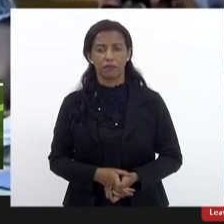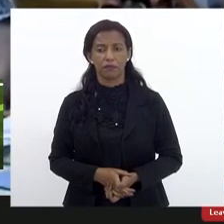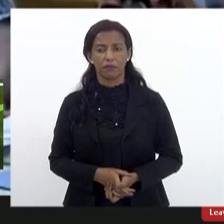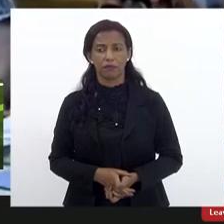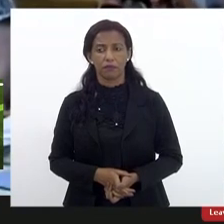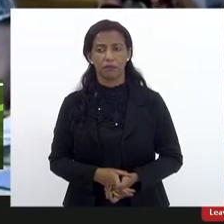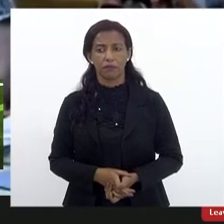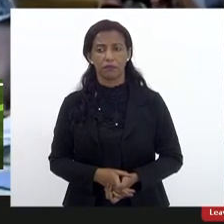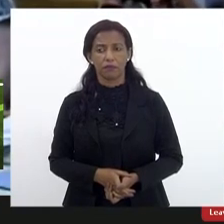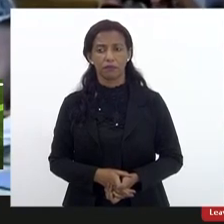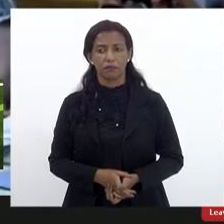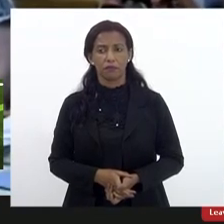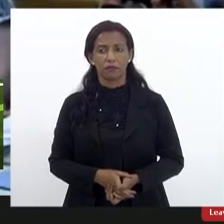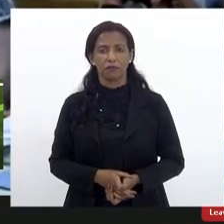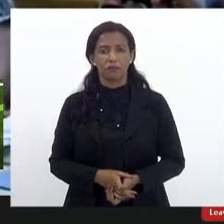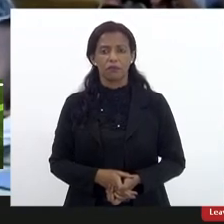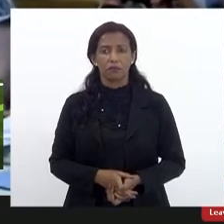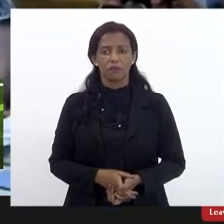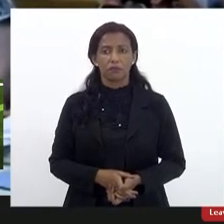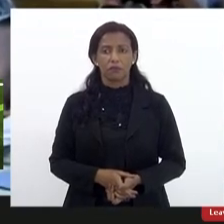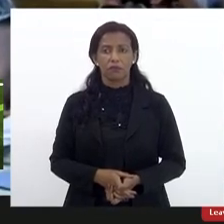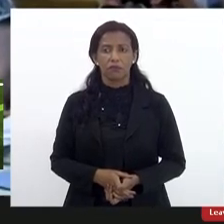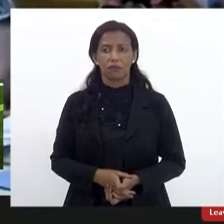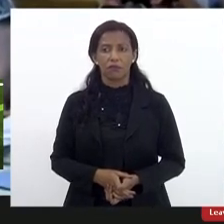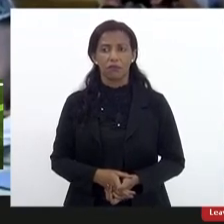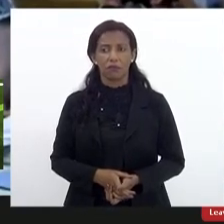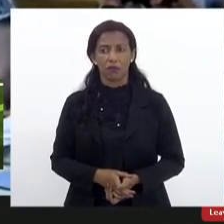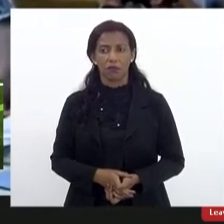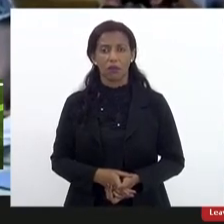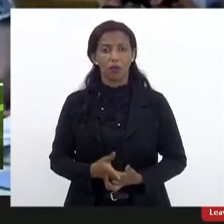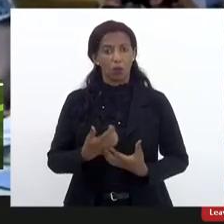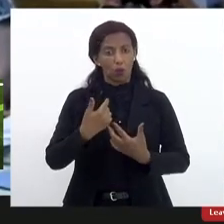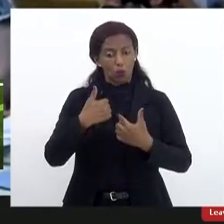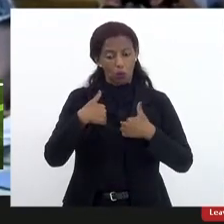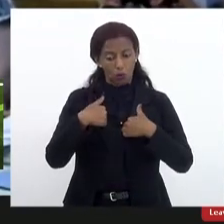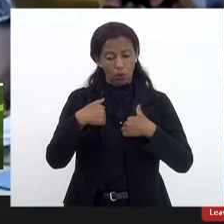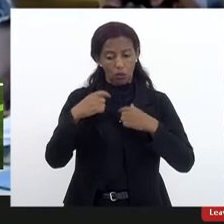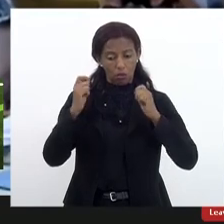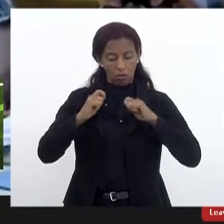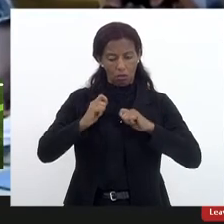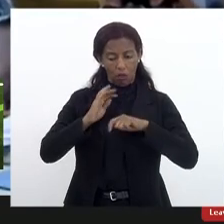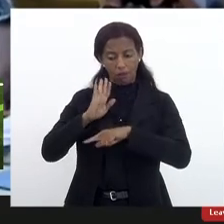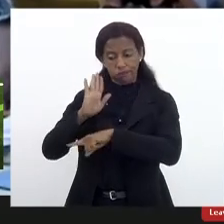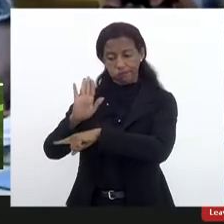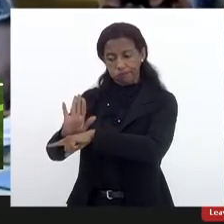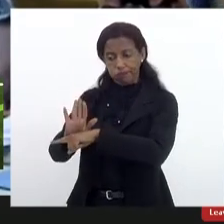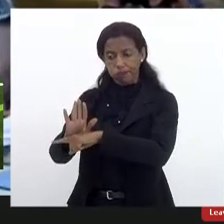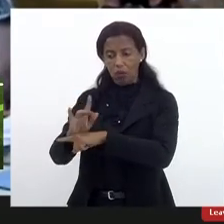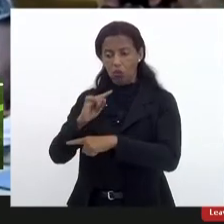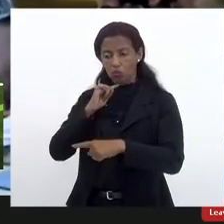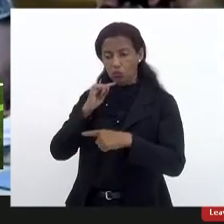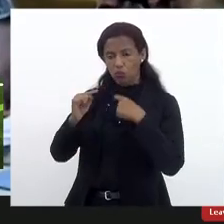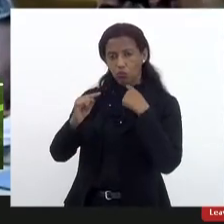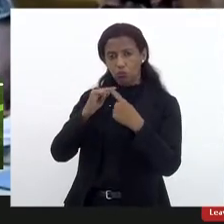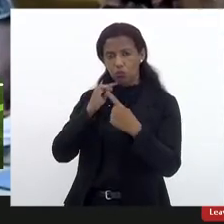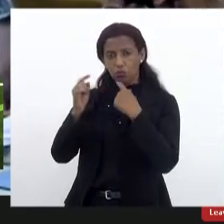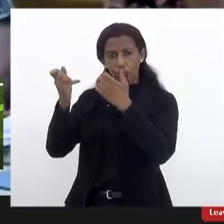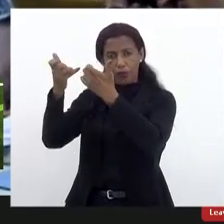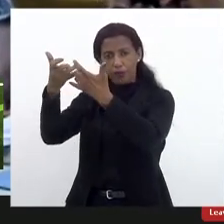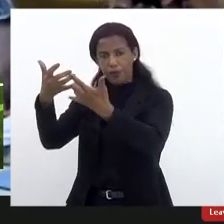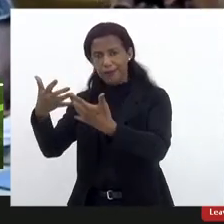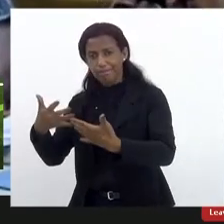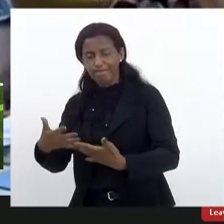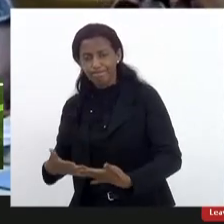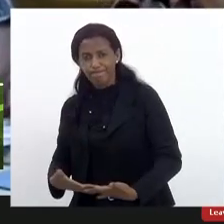com a possibilidade de que a gente possa contribuir para esclarecer alguma dúvida, dizer que